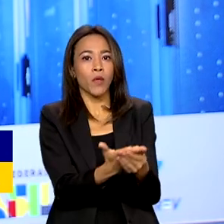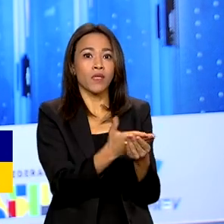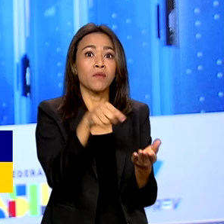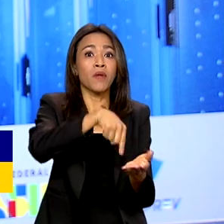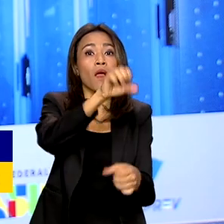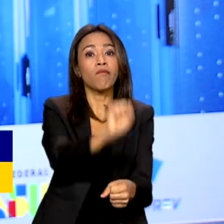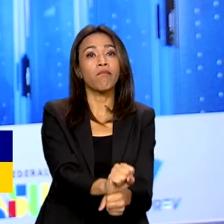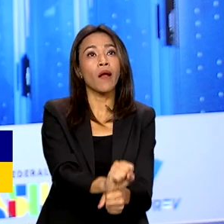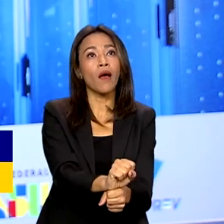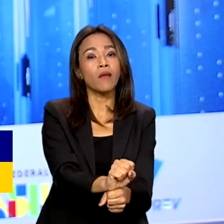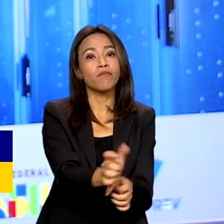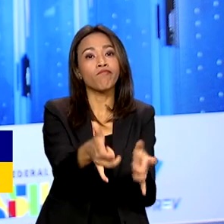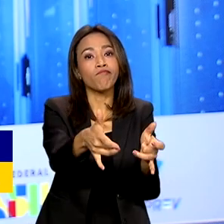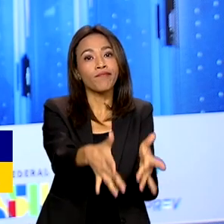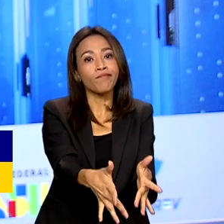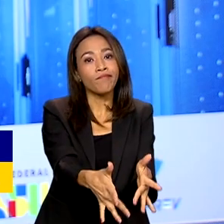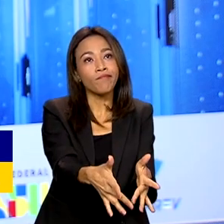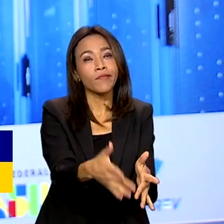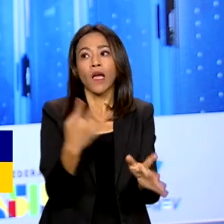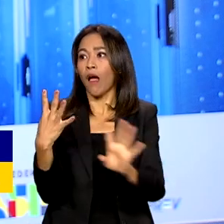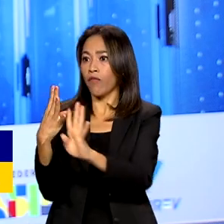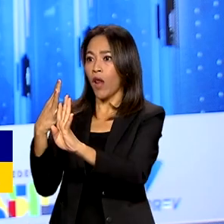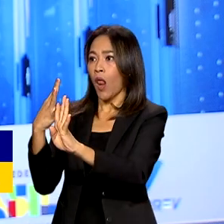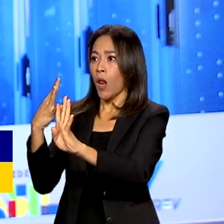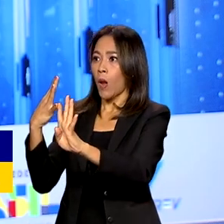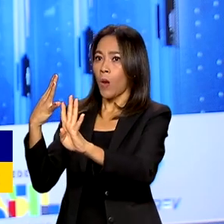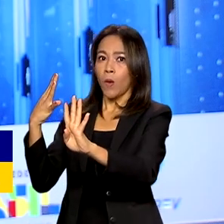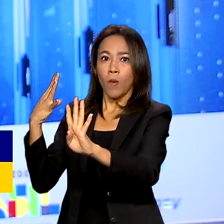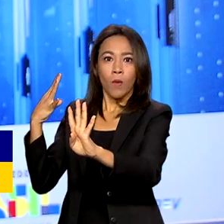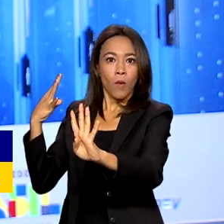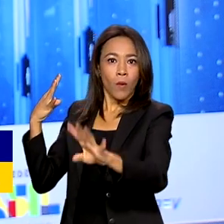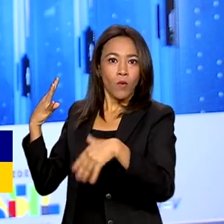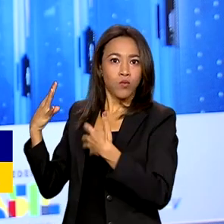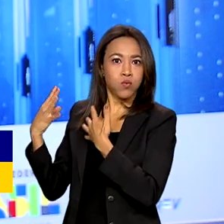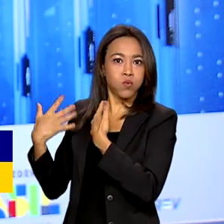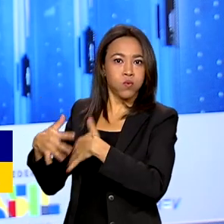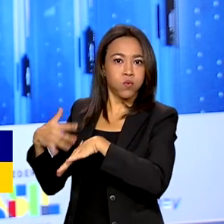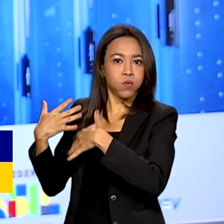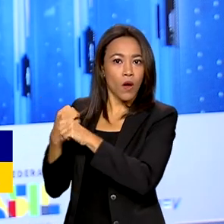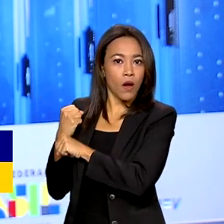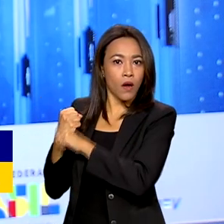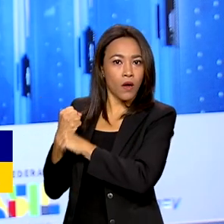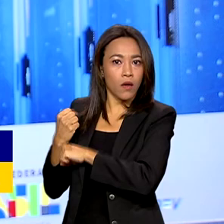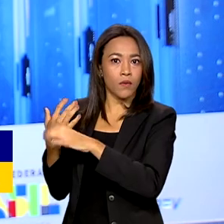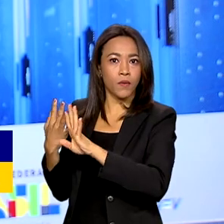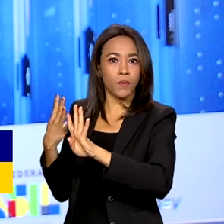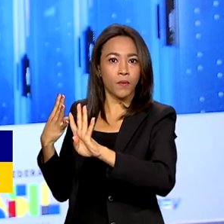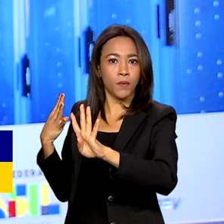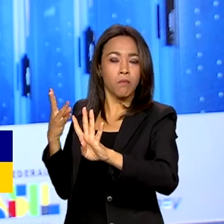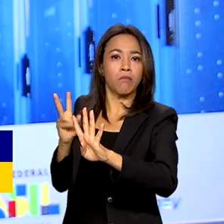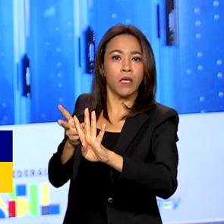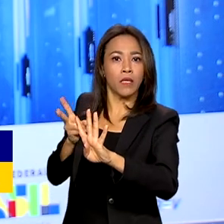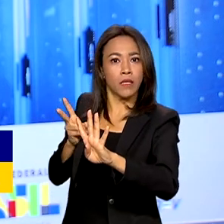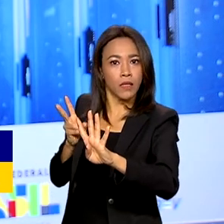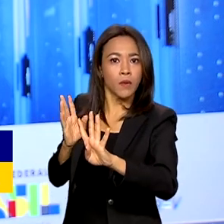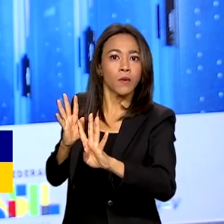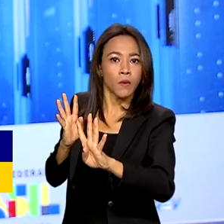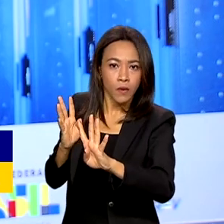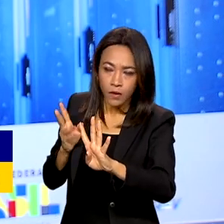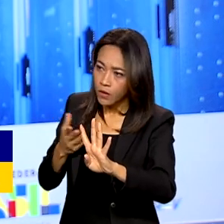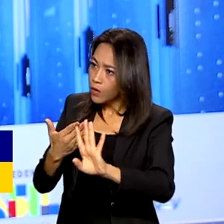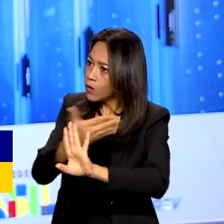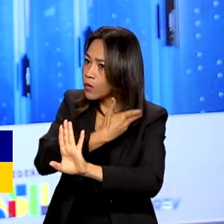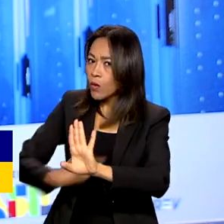estão parados ao longo de tempo. Essa fila foi construída ao longo de anos, ela se mantém, se manteve no governo